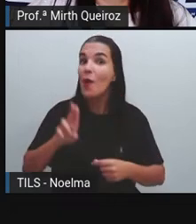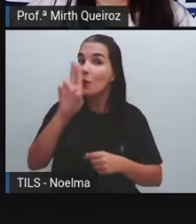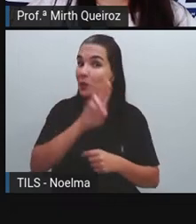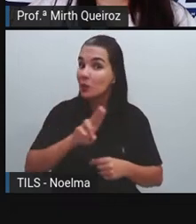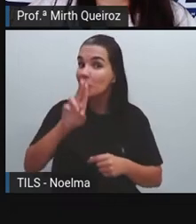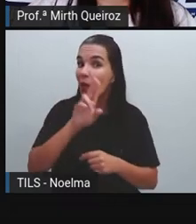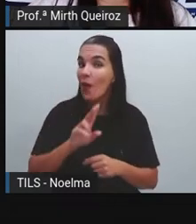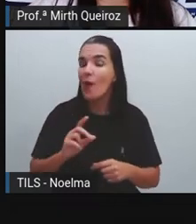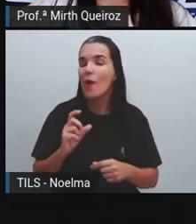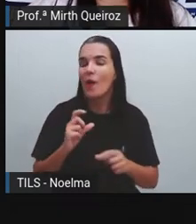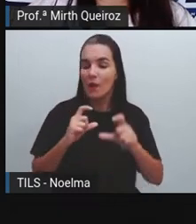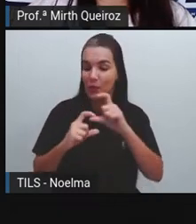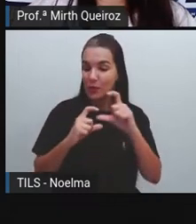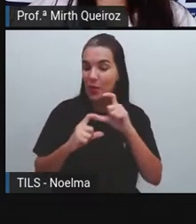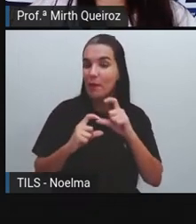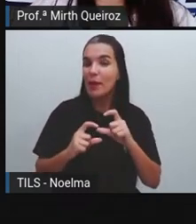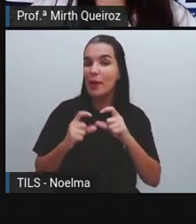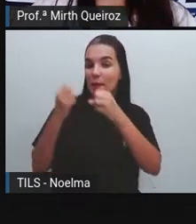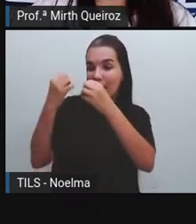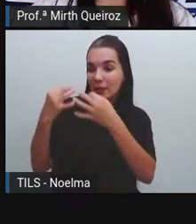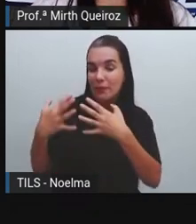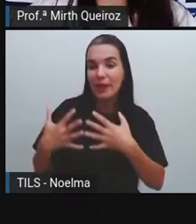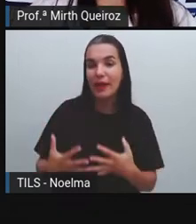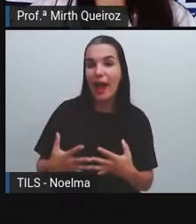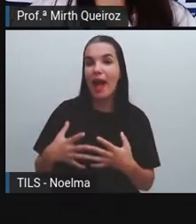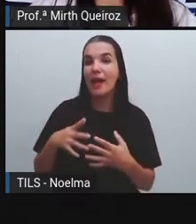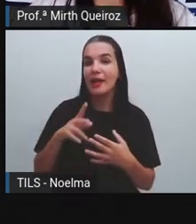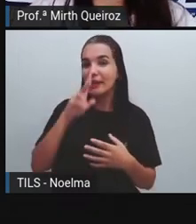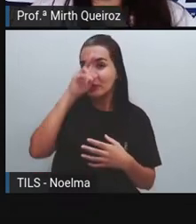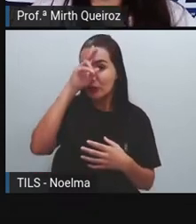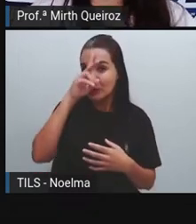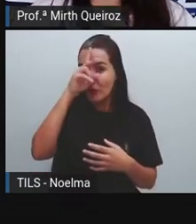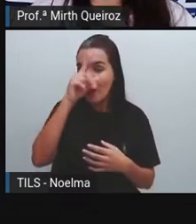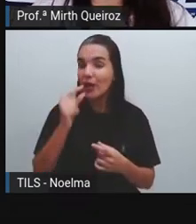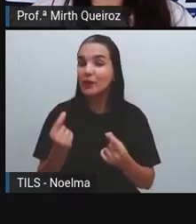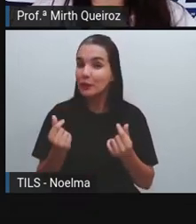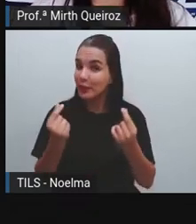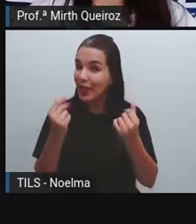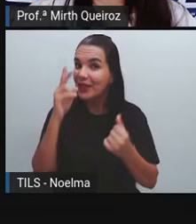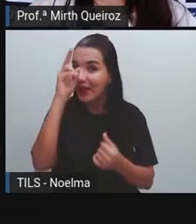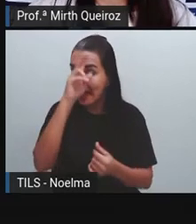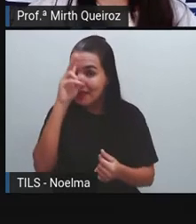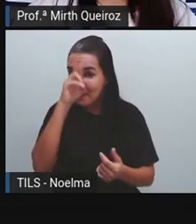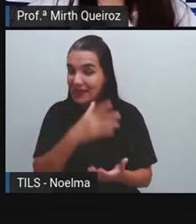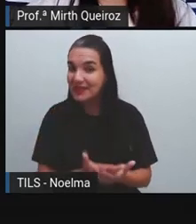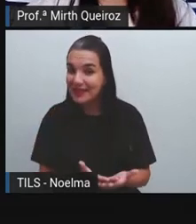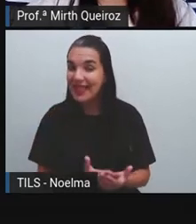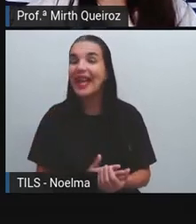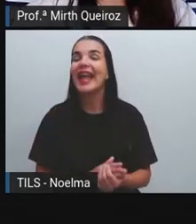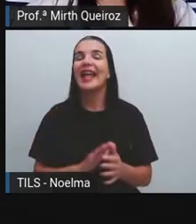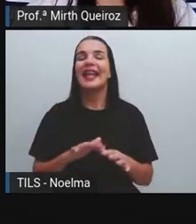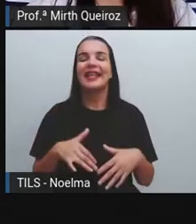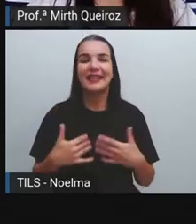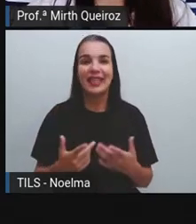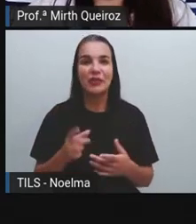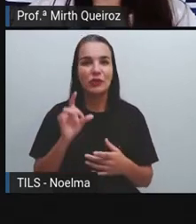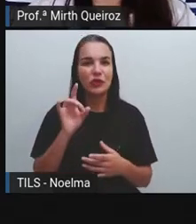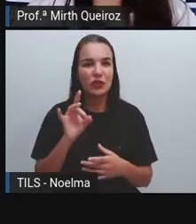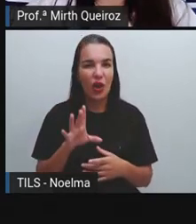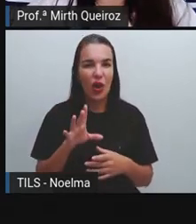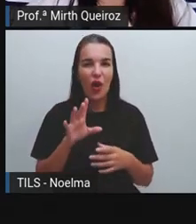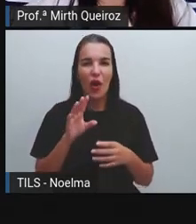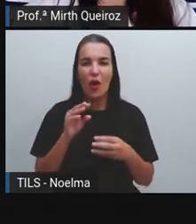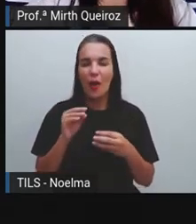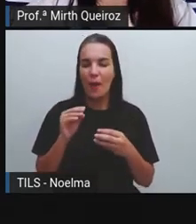uma história em quadrinho para poder contar a história do dinheiro, né? Então, não veio só para entretenimento,